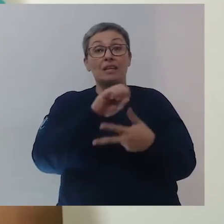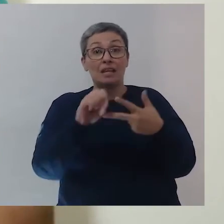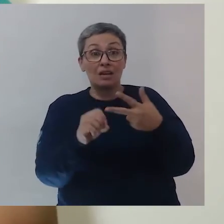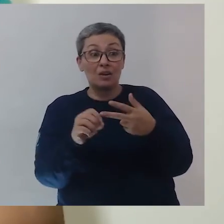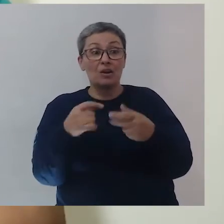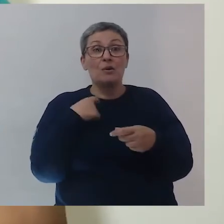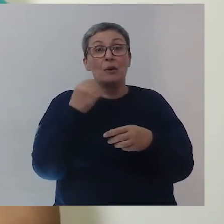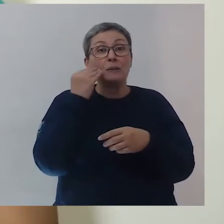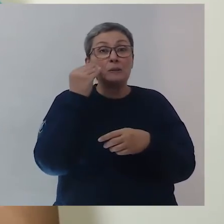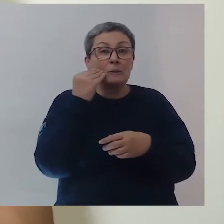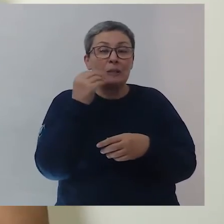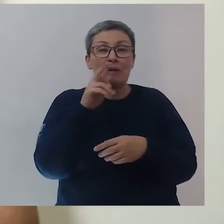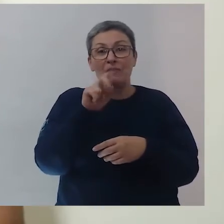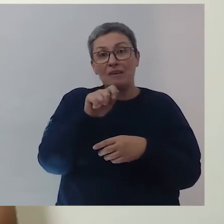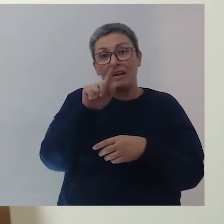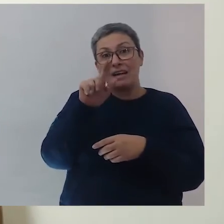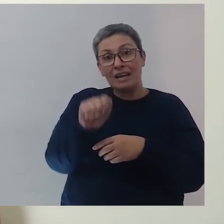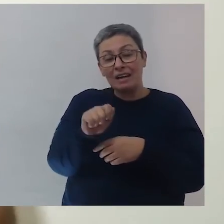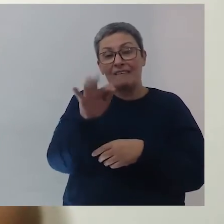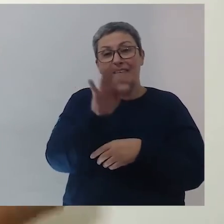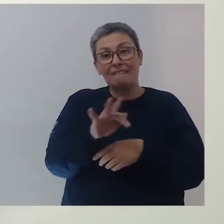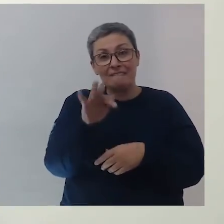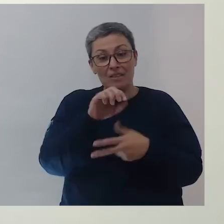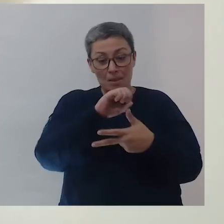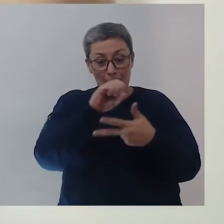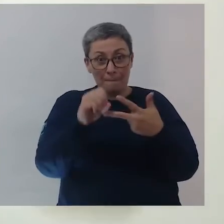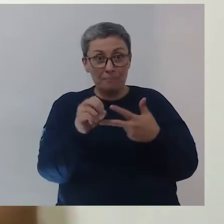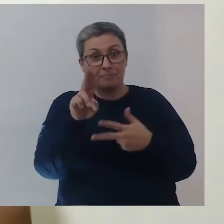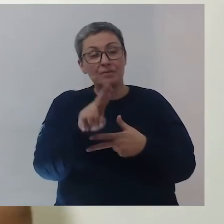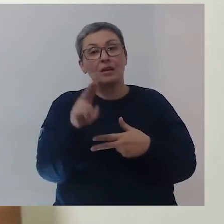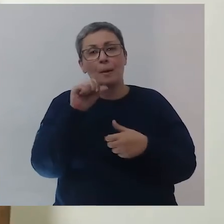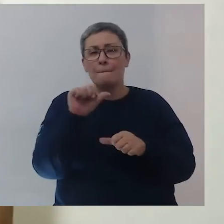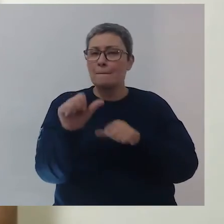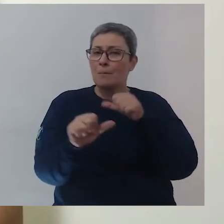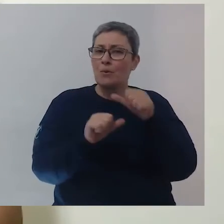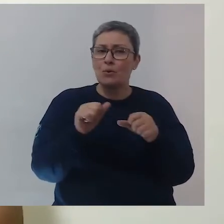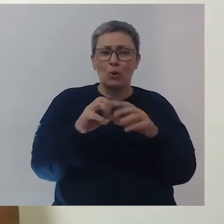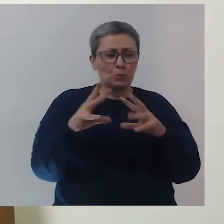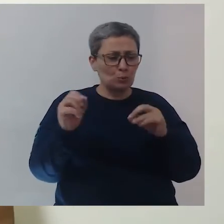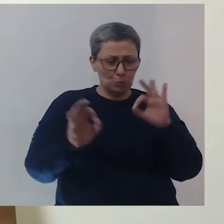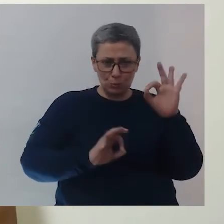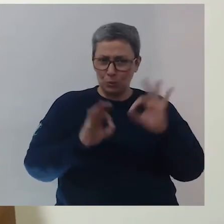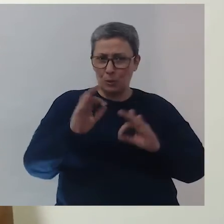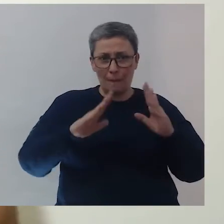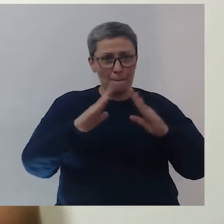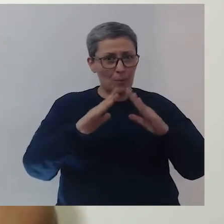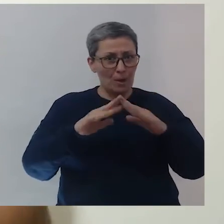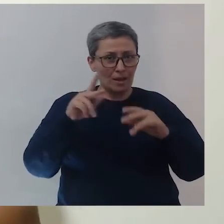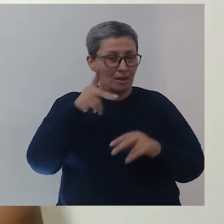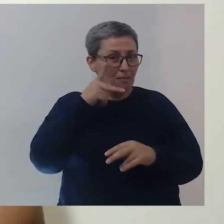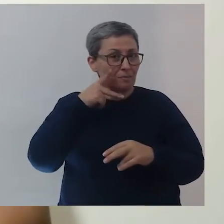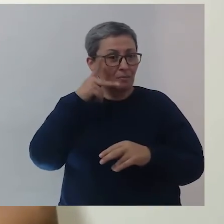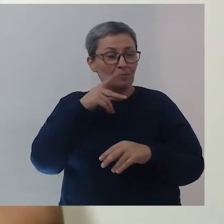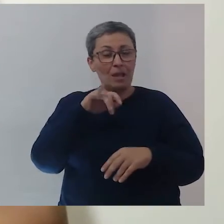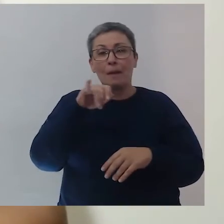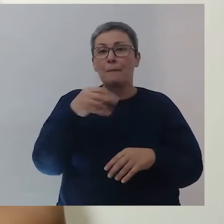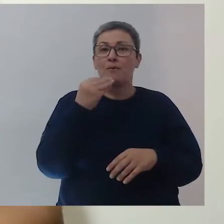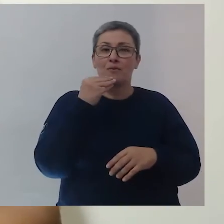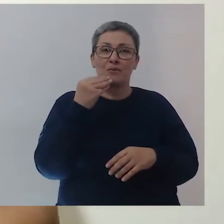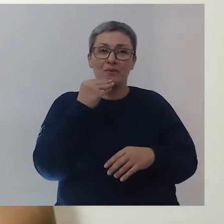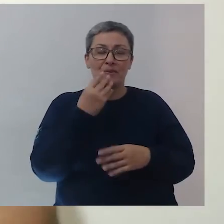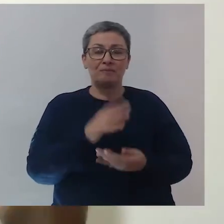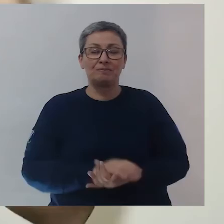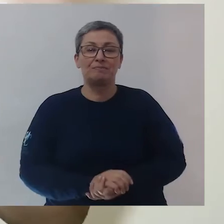garimpar uma vaga na faculdade aqui no Piauí através do Enem. Mudei toda a minha logística para morar aqui no Piauí e aproveitar essa